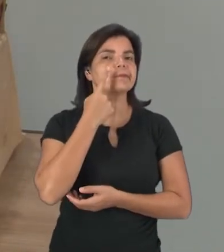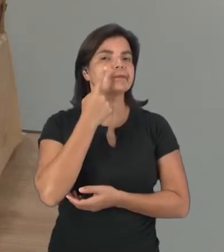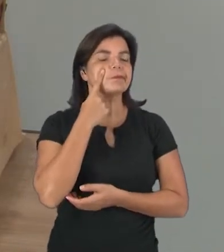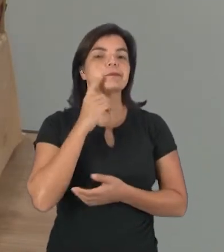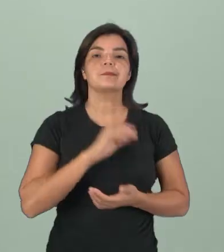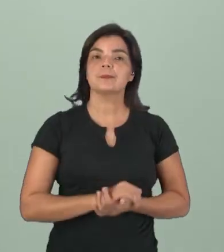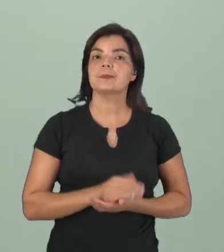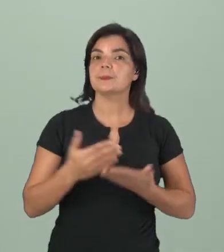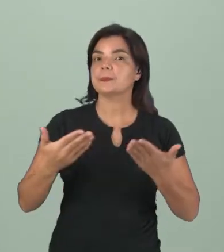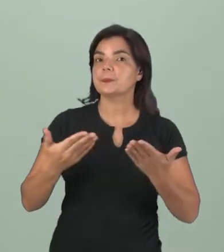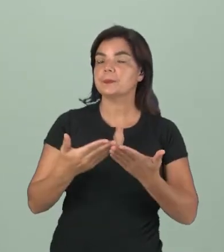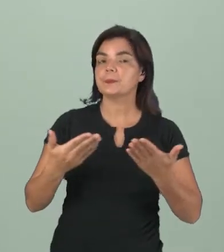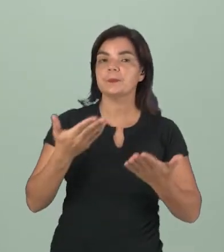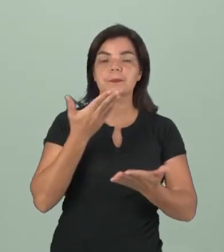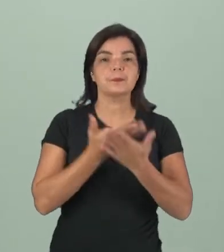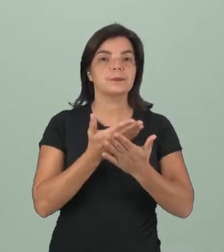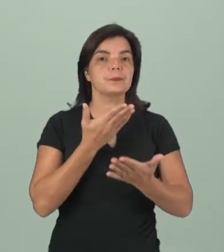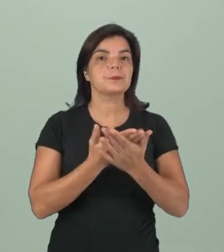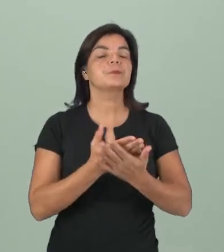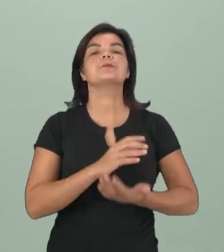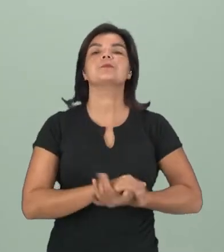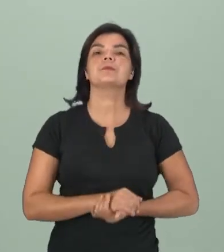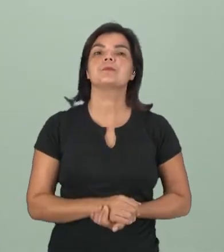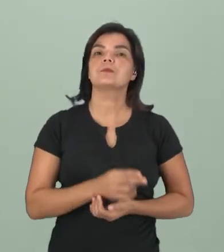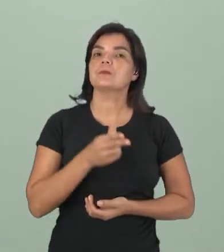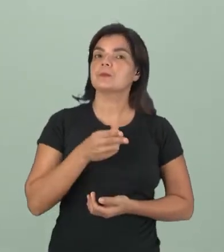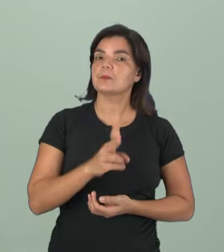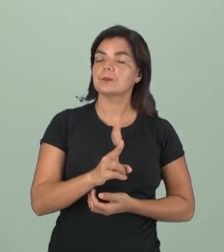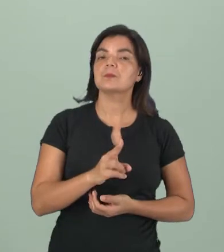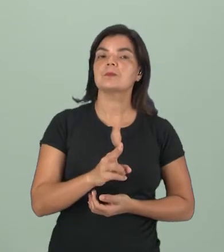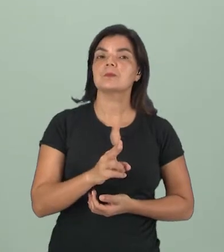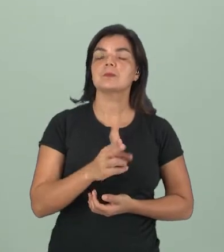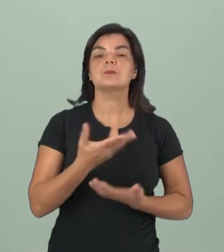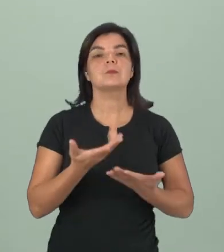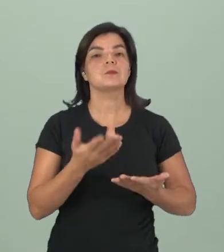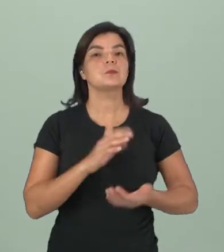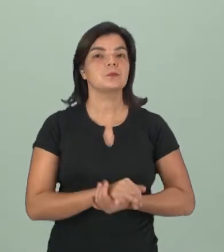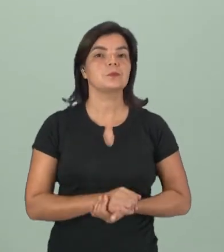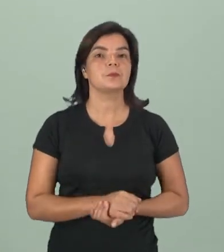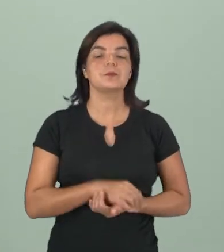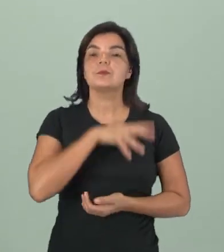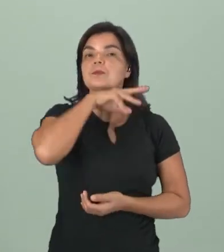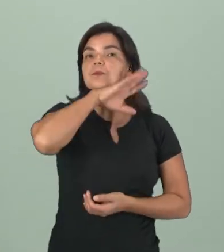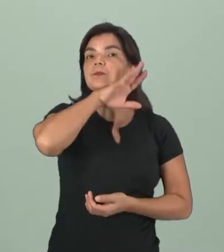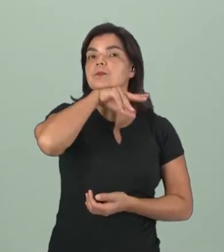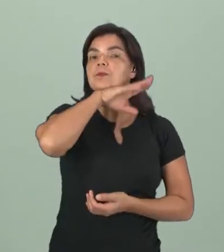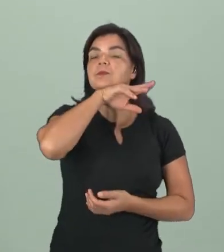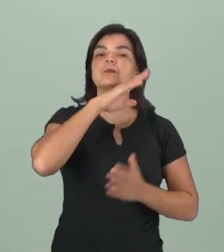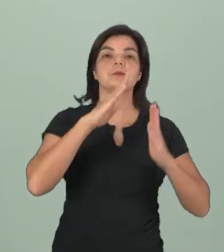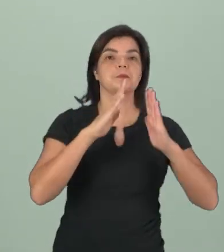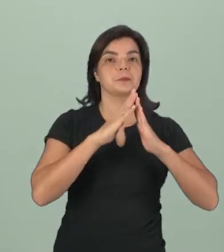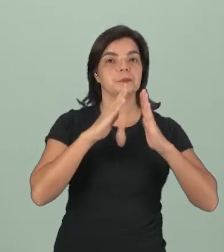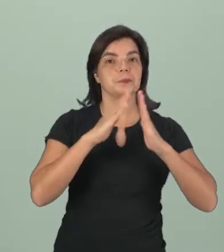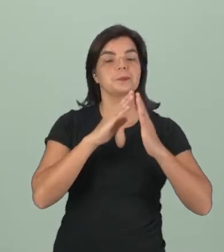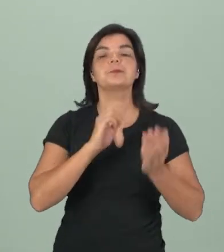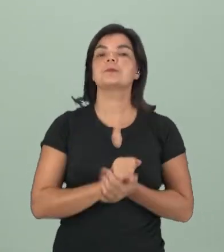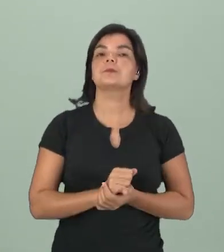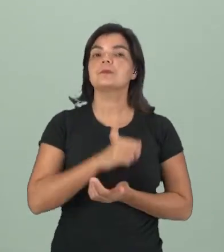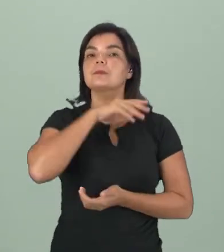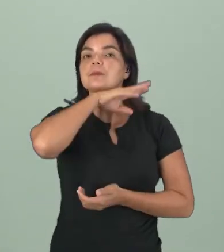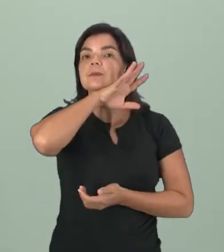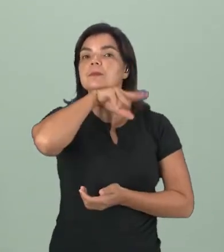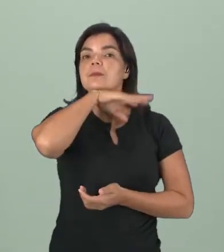agora estudar, continuar a nossa aula sobre animais domésticos e animais